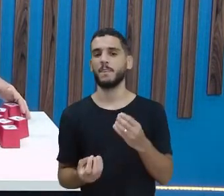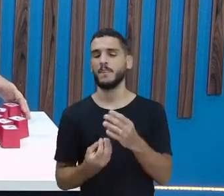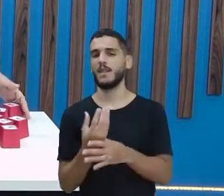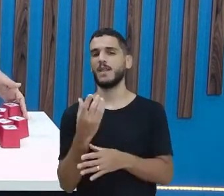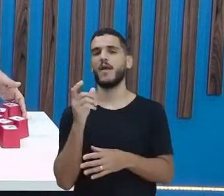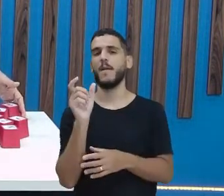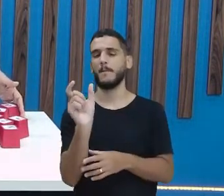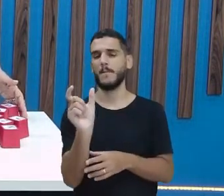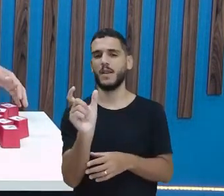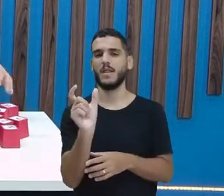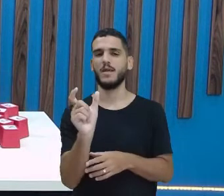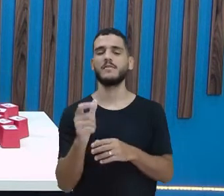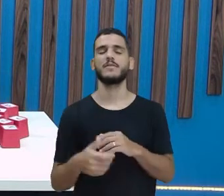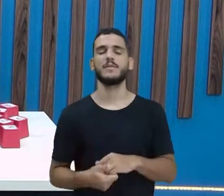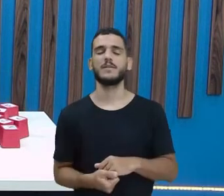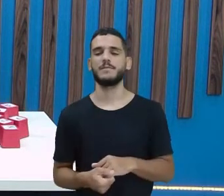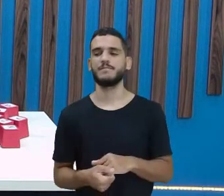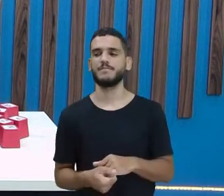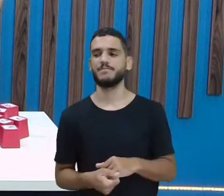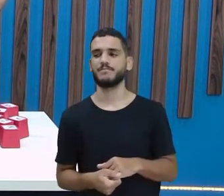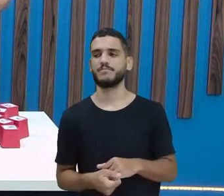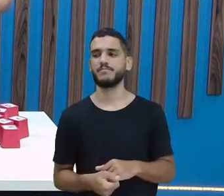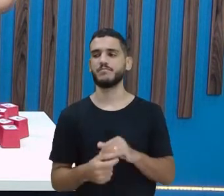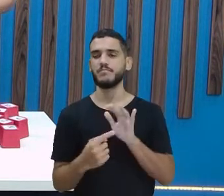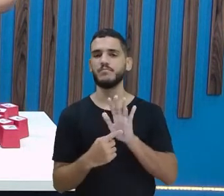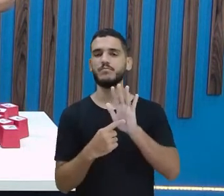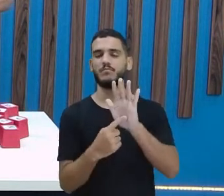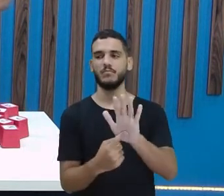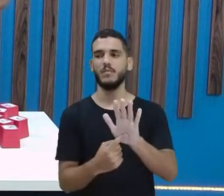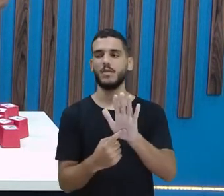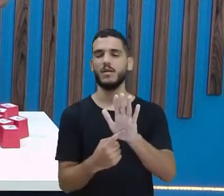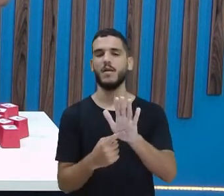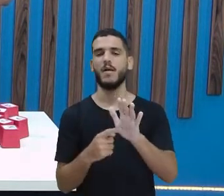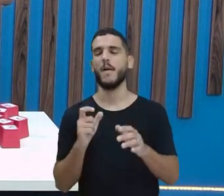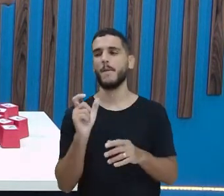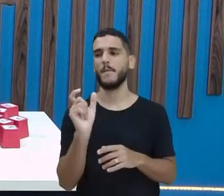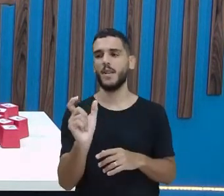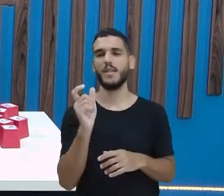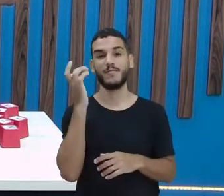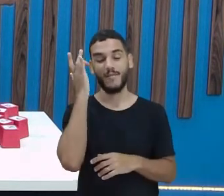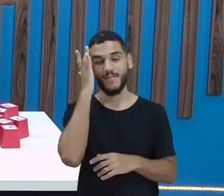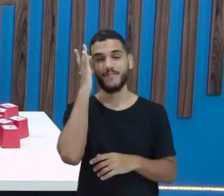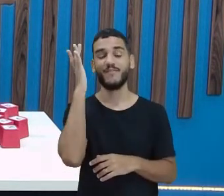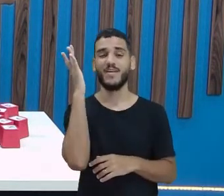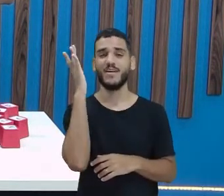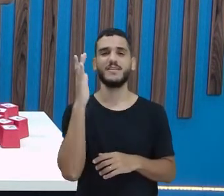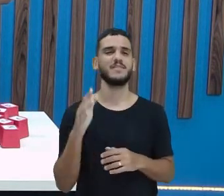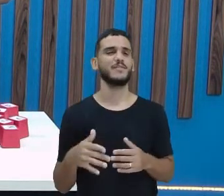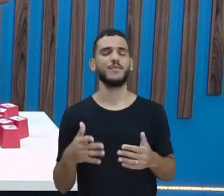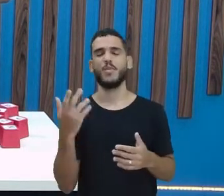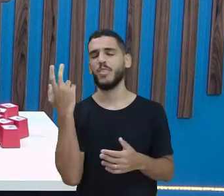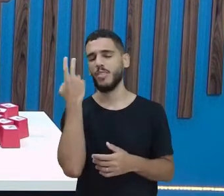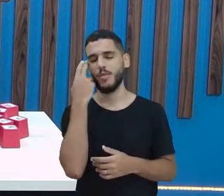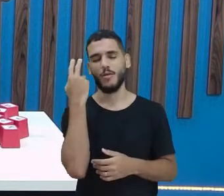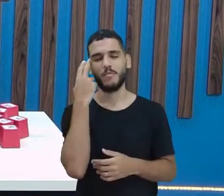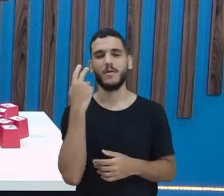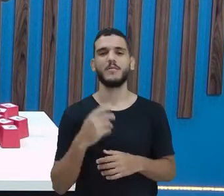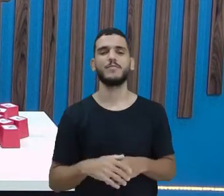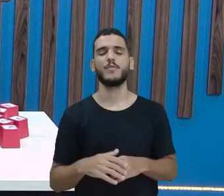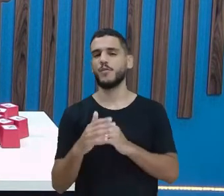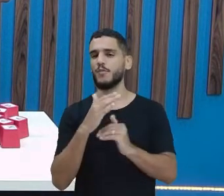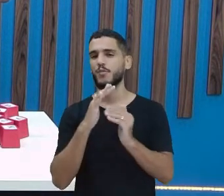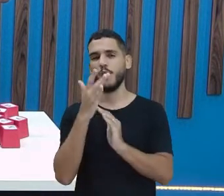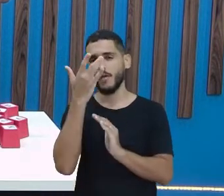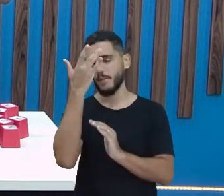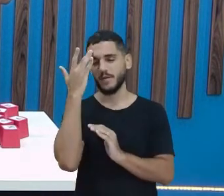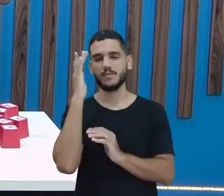professora Eli falou sobre isso, e mostrar uma palavra bem fácil, bem tranquila, que todo mundo